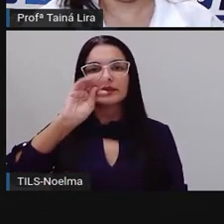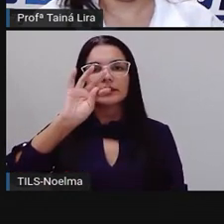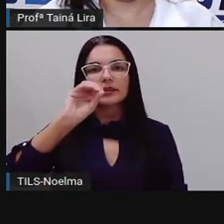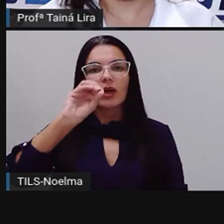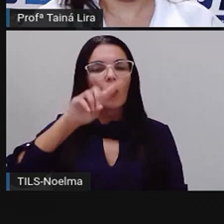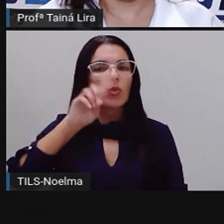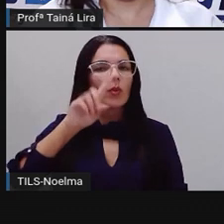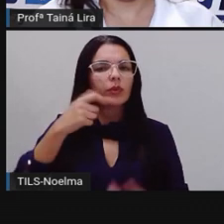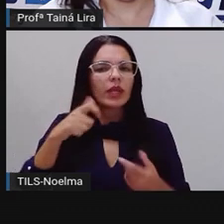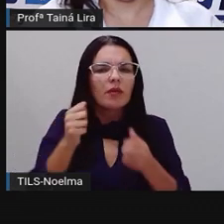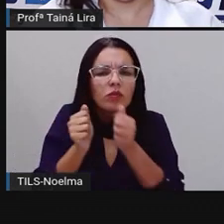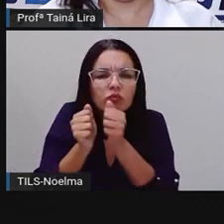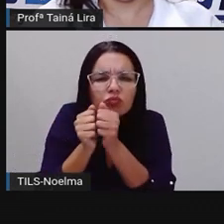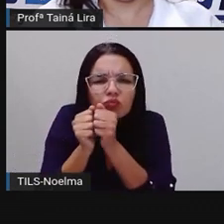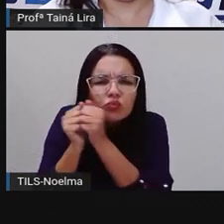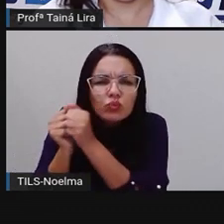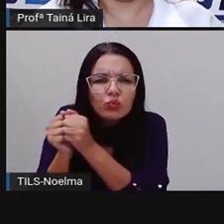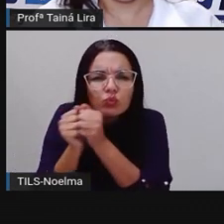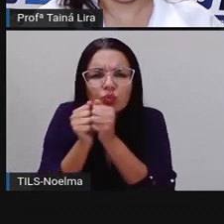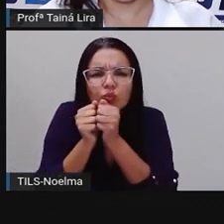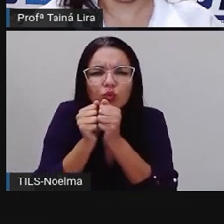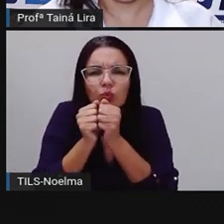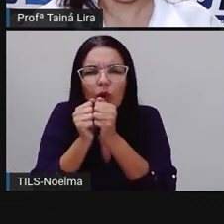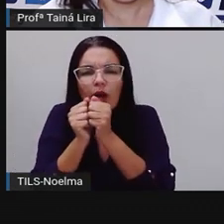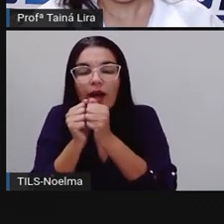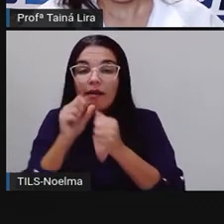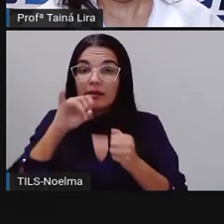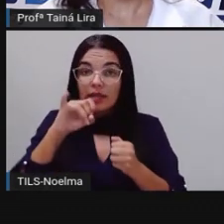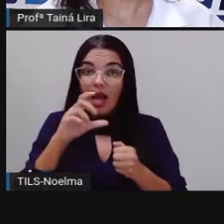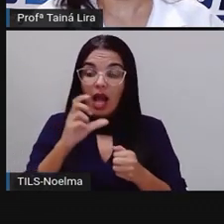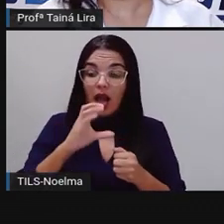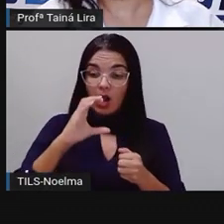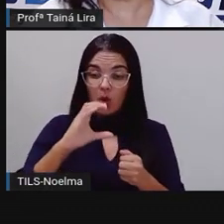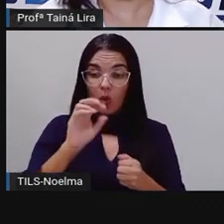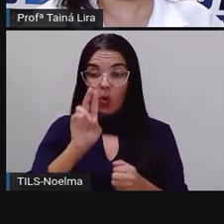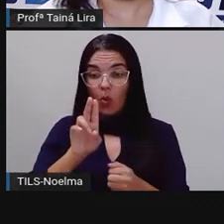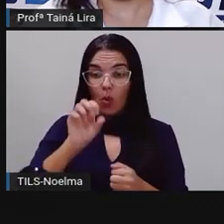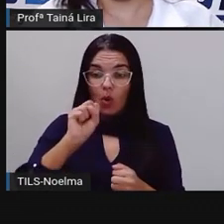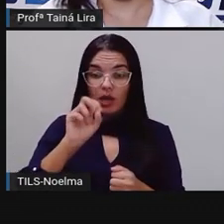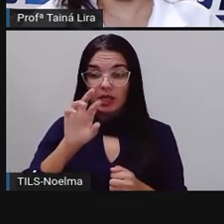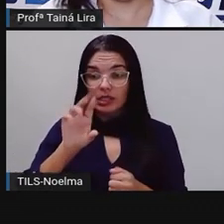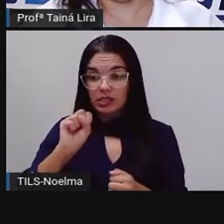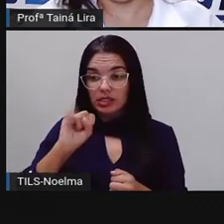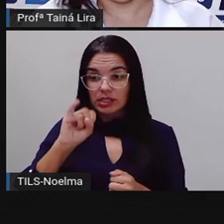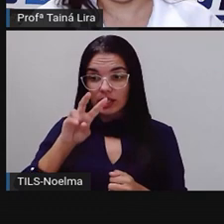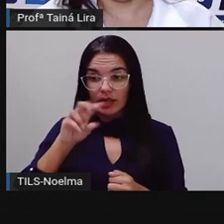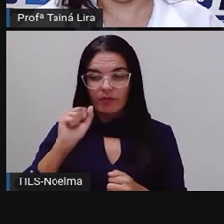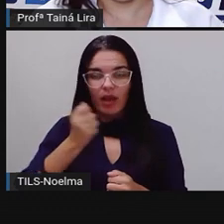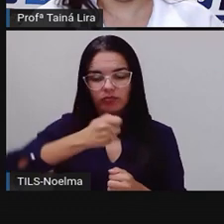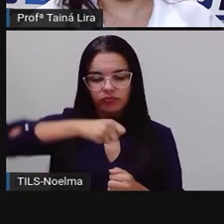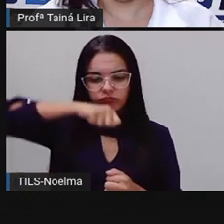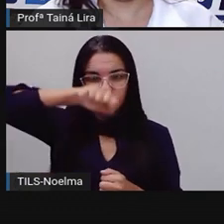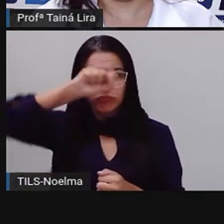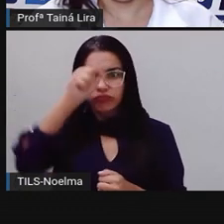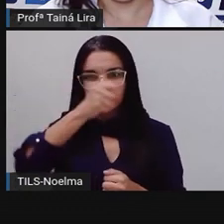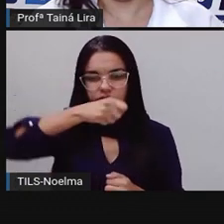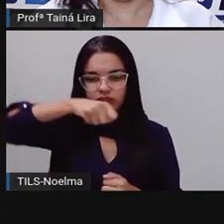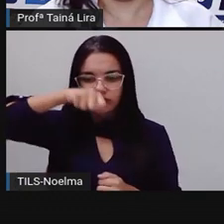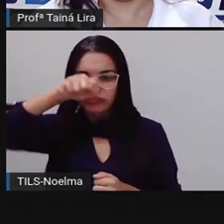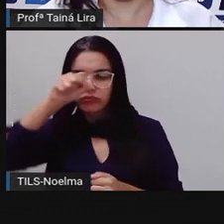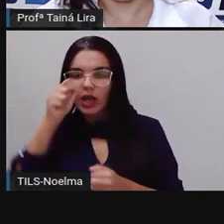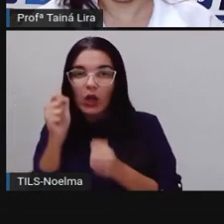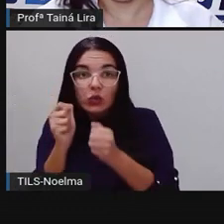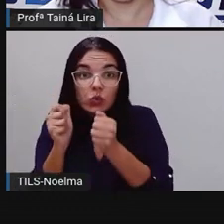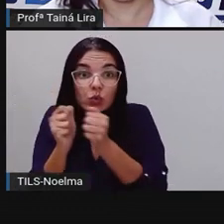letra cursiva. Então, na letra cursiva, eu escrevo uma letra e eu não tiro o lápis do papel, eu já escrevo, ó,